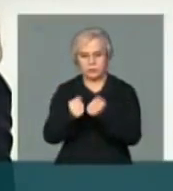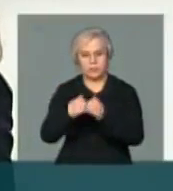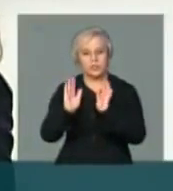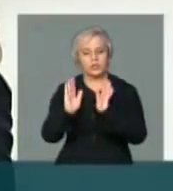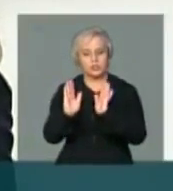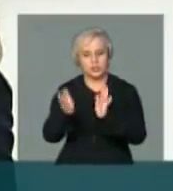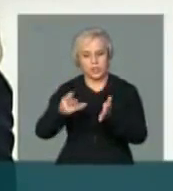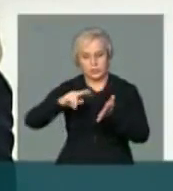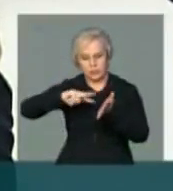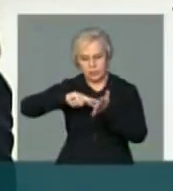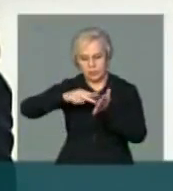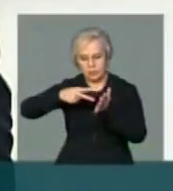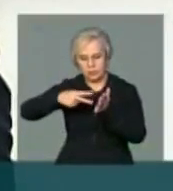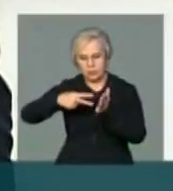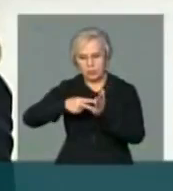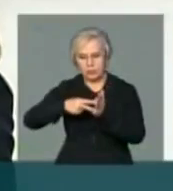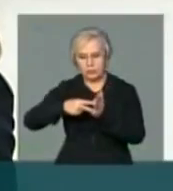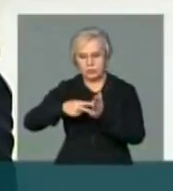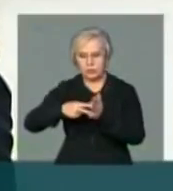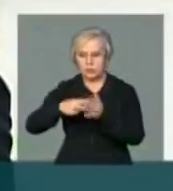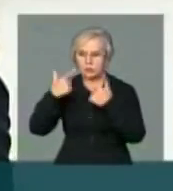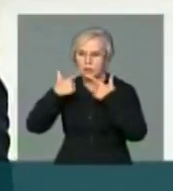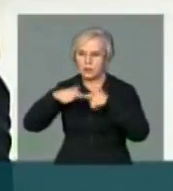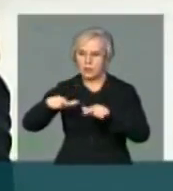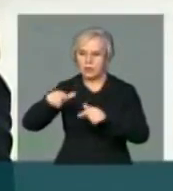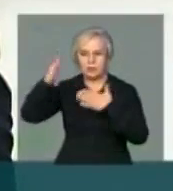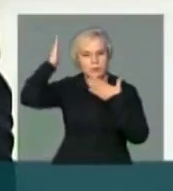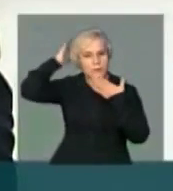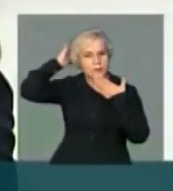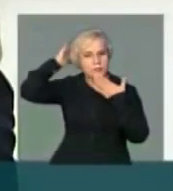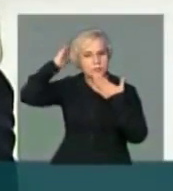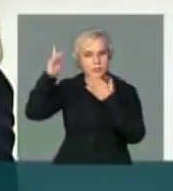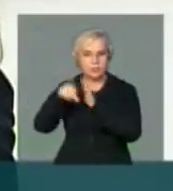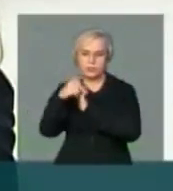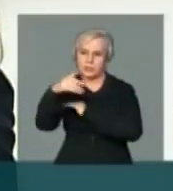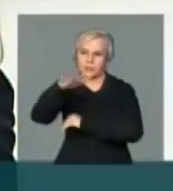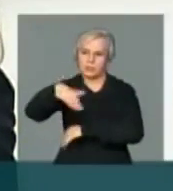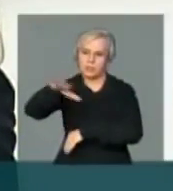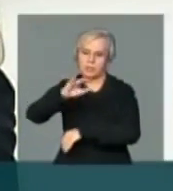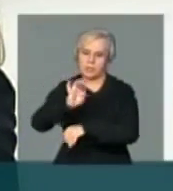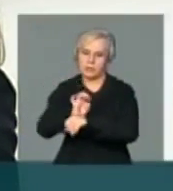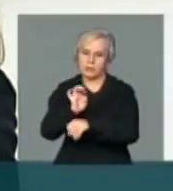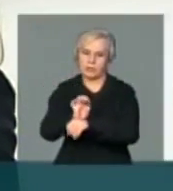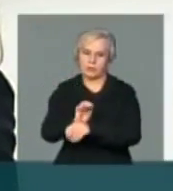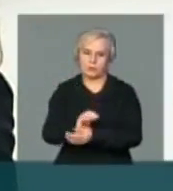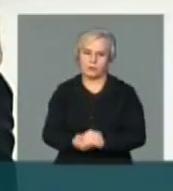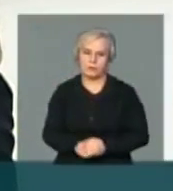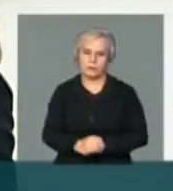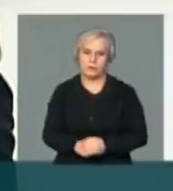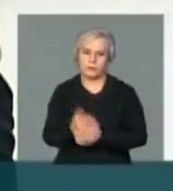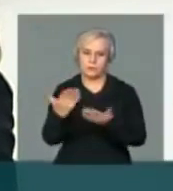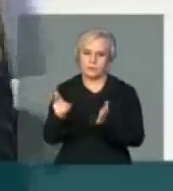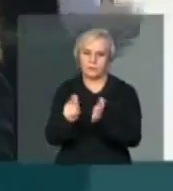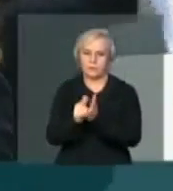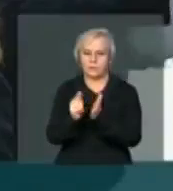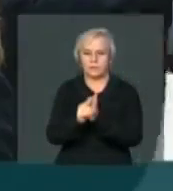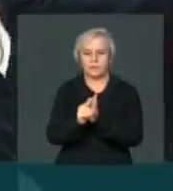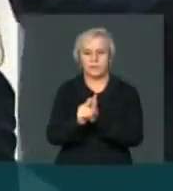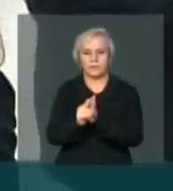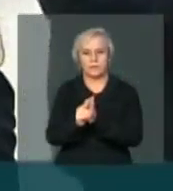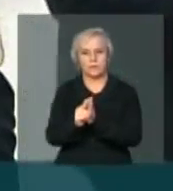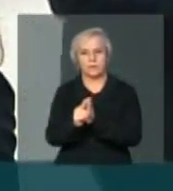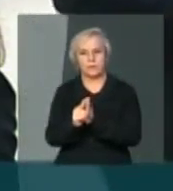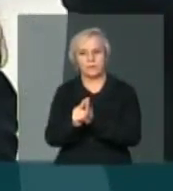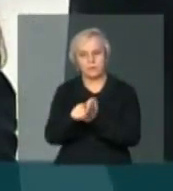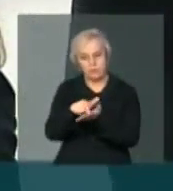traduzidas para a língua indígena dos atroariz-vaimiriz. Esse documento, eles